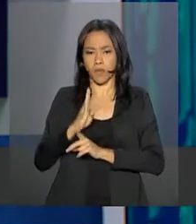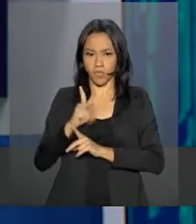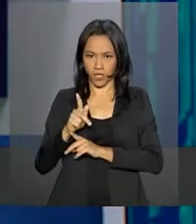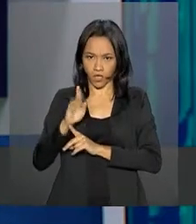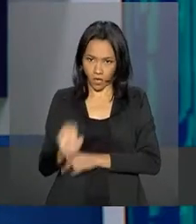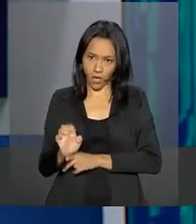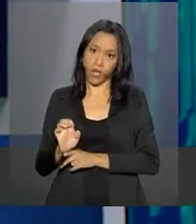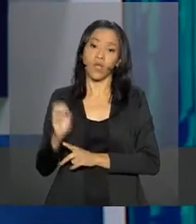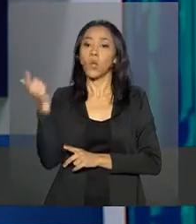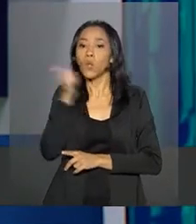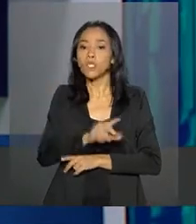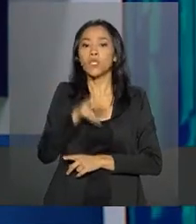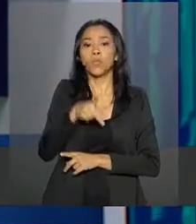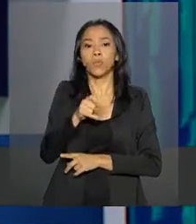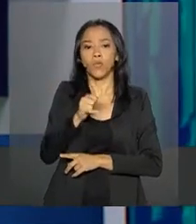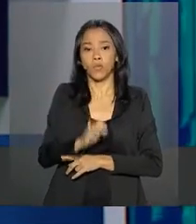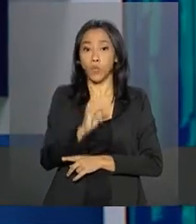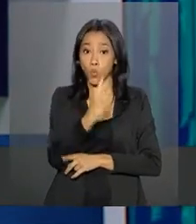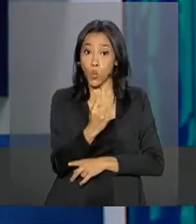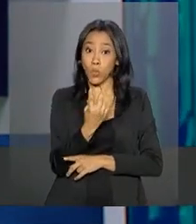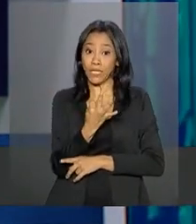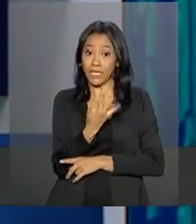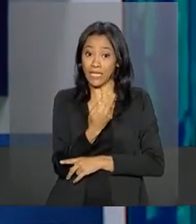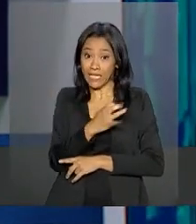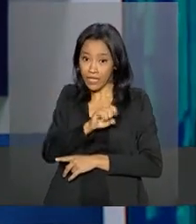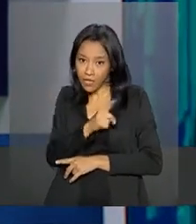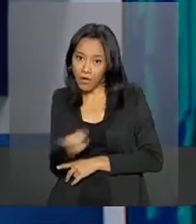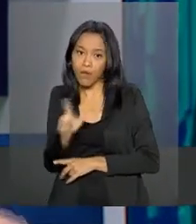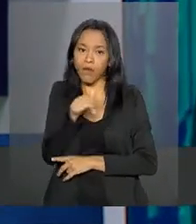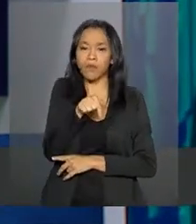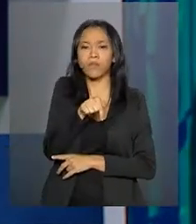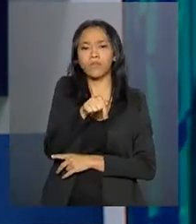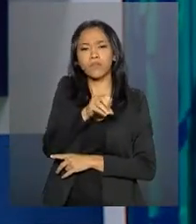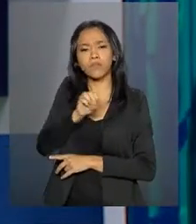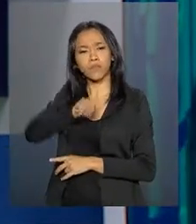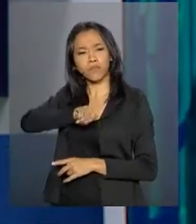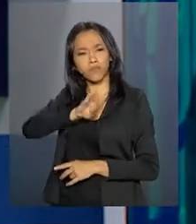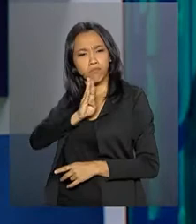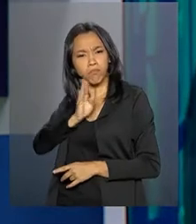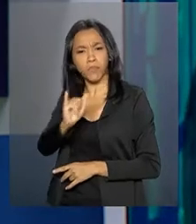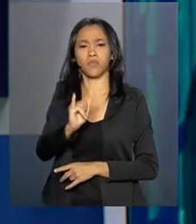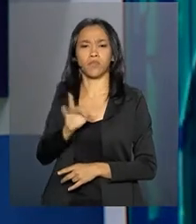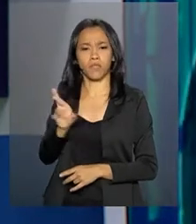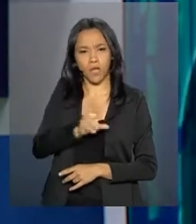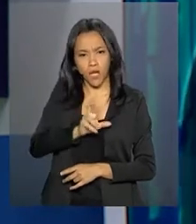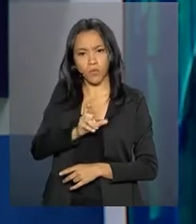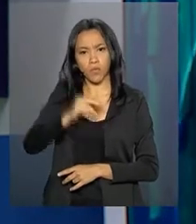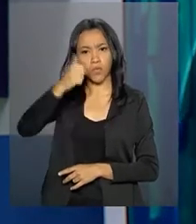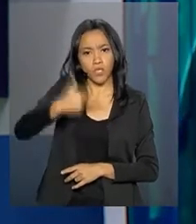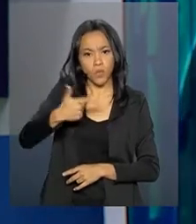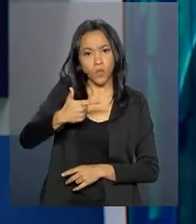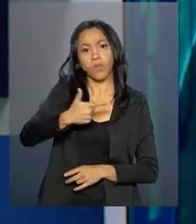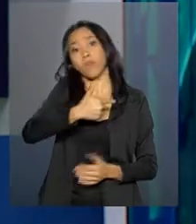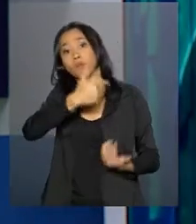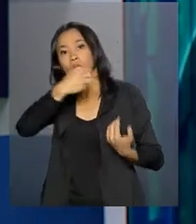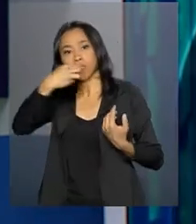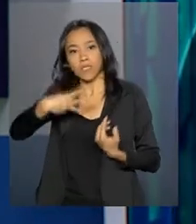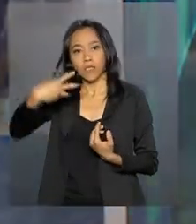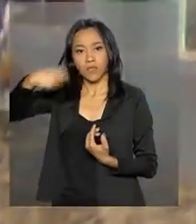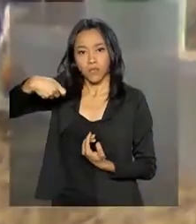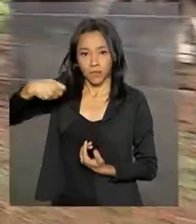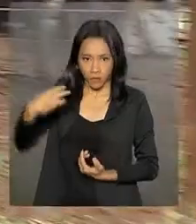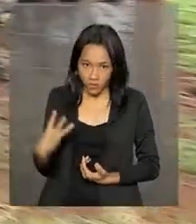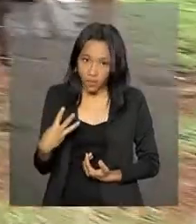a R 1,7 trilhão na passagem do segundo para o terceiro trimestre. A